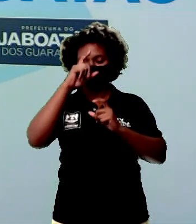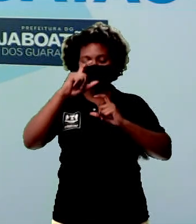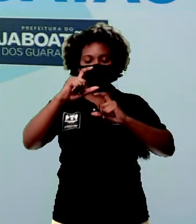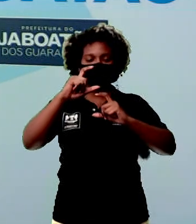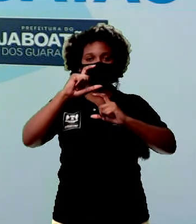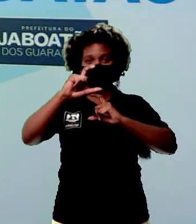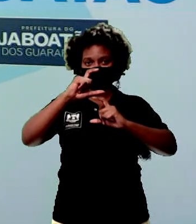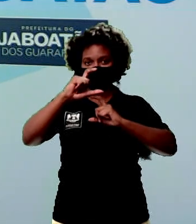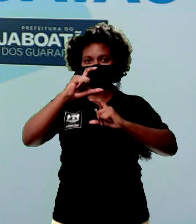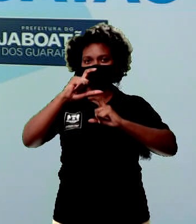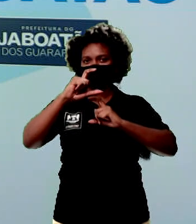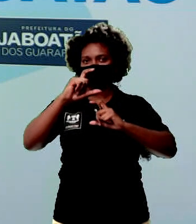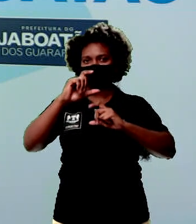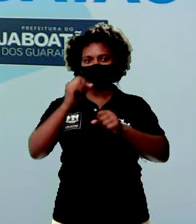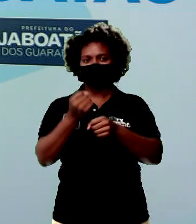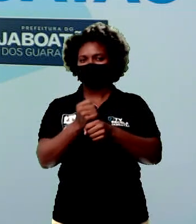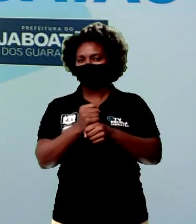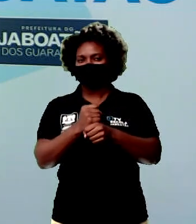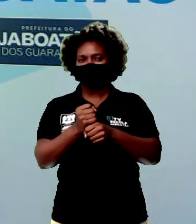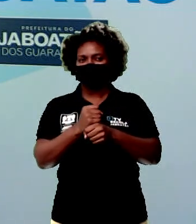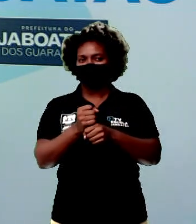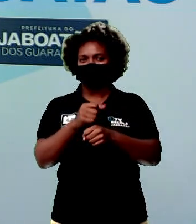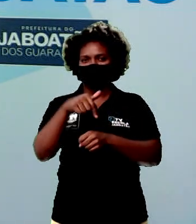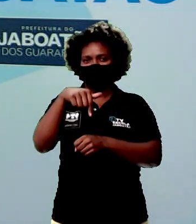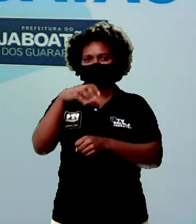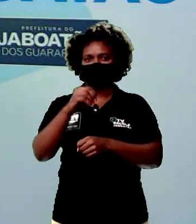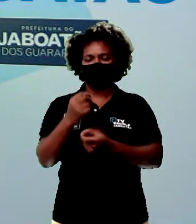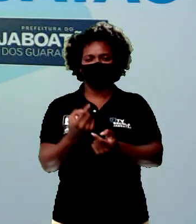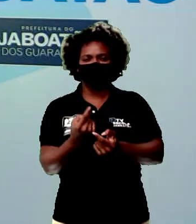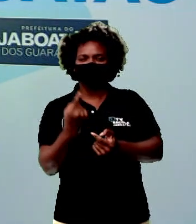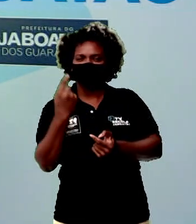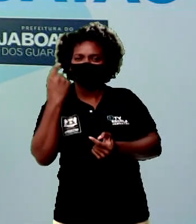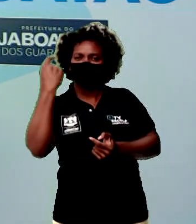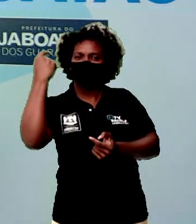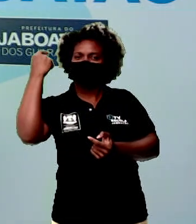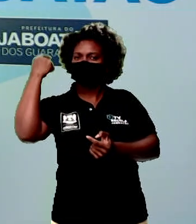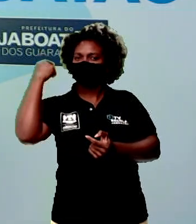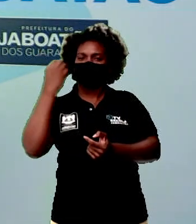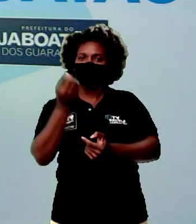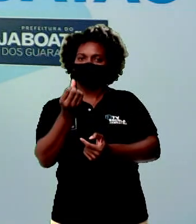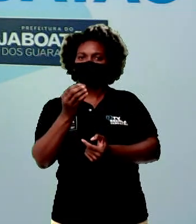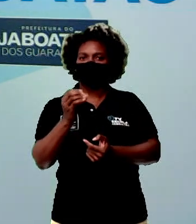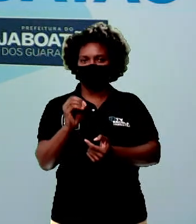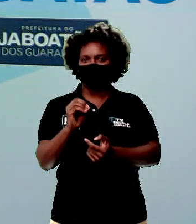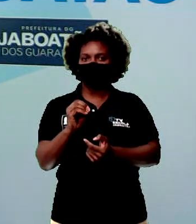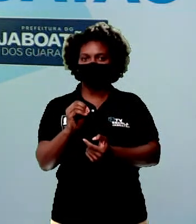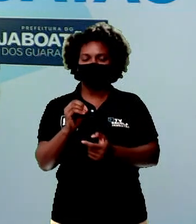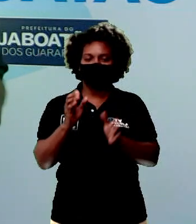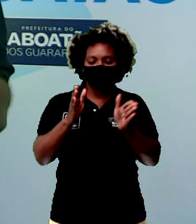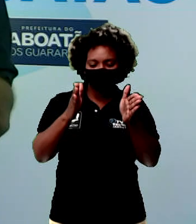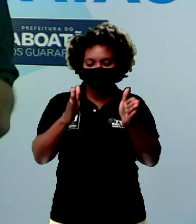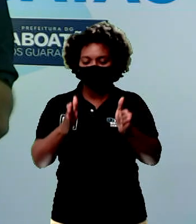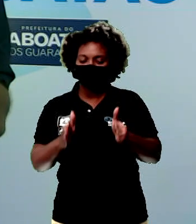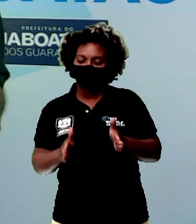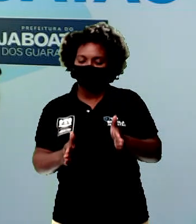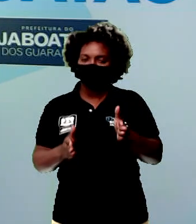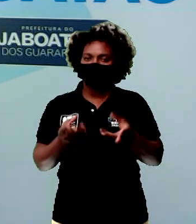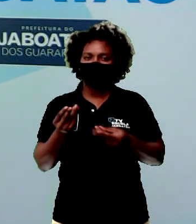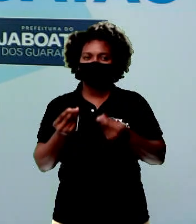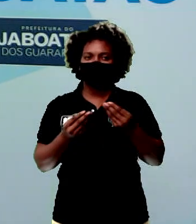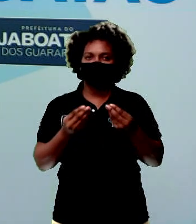história em quadrinhos, eu acho que data da década de 70, 60. Era um período mais, digamos,